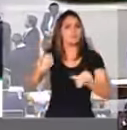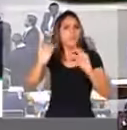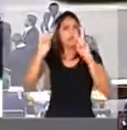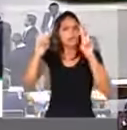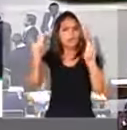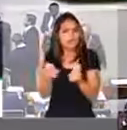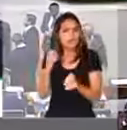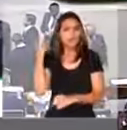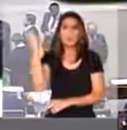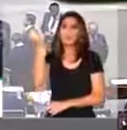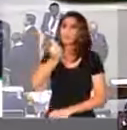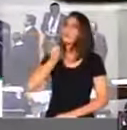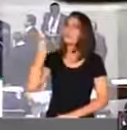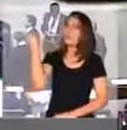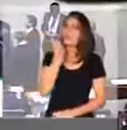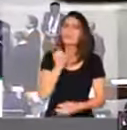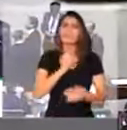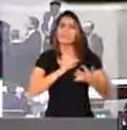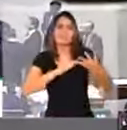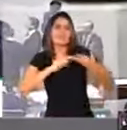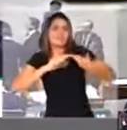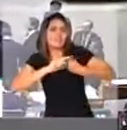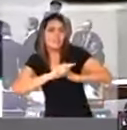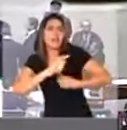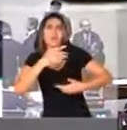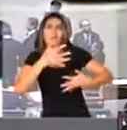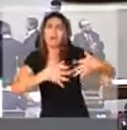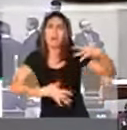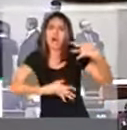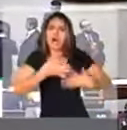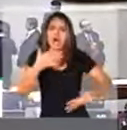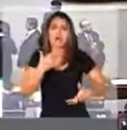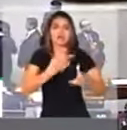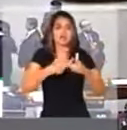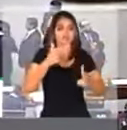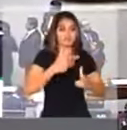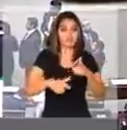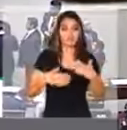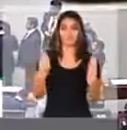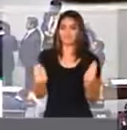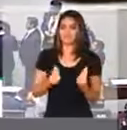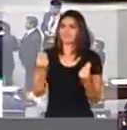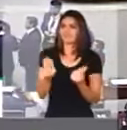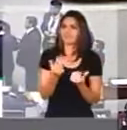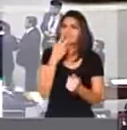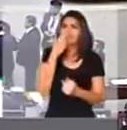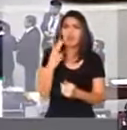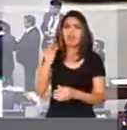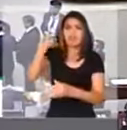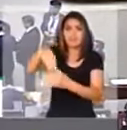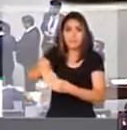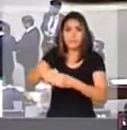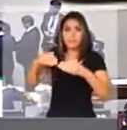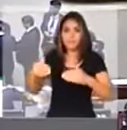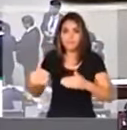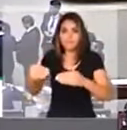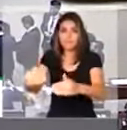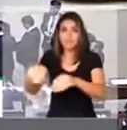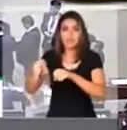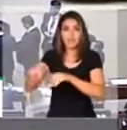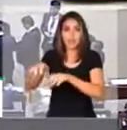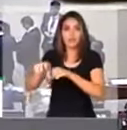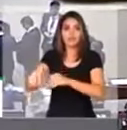Após uma série de polêmicas e desmandos, chegamos a uma completa paralisia no Ministério da Educação.